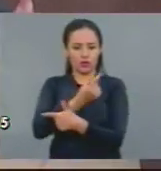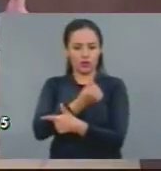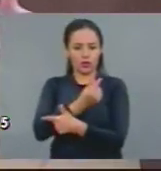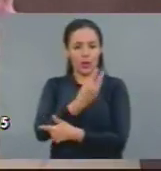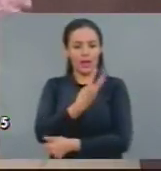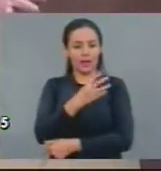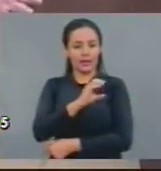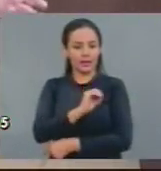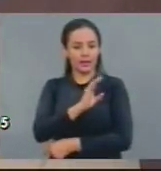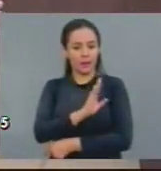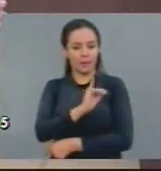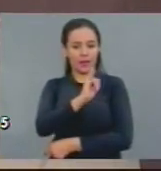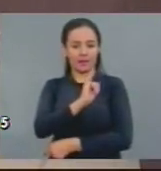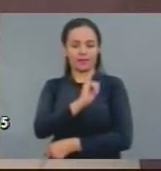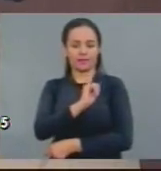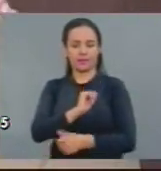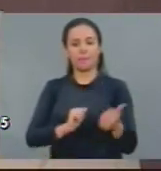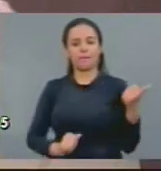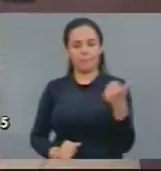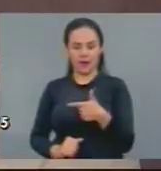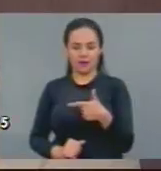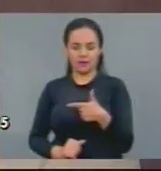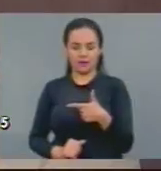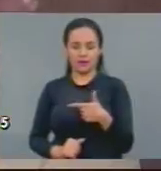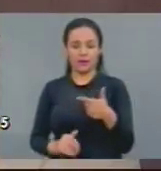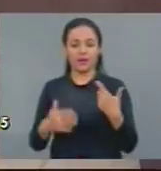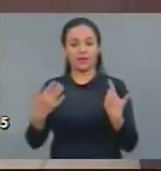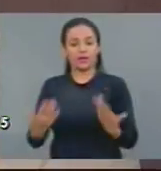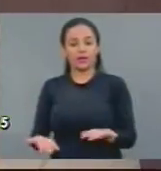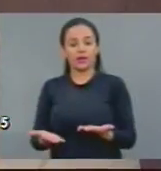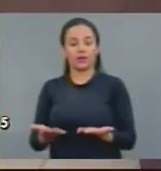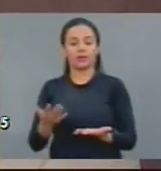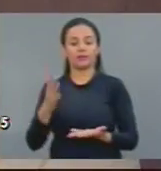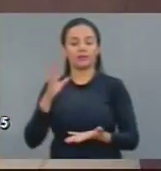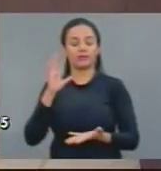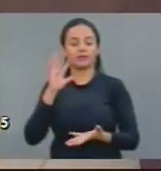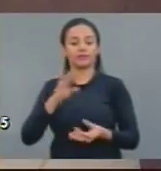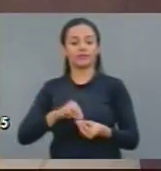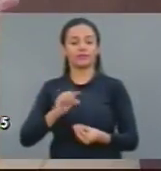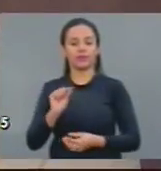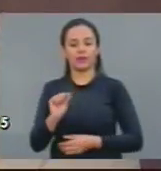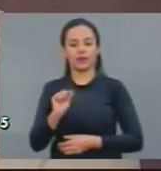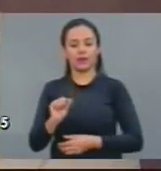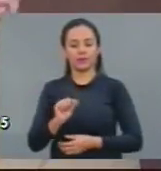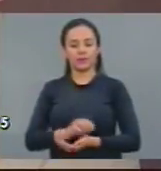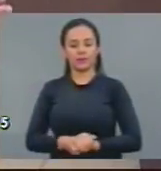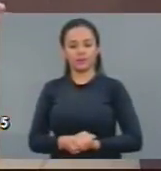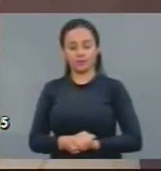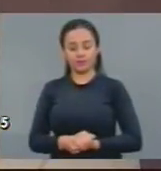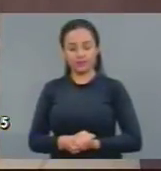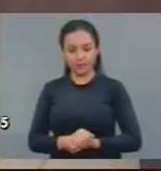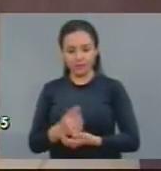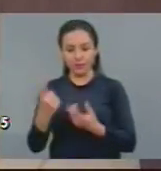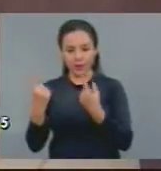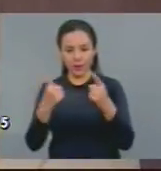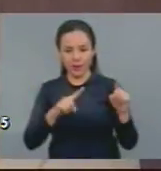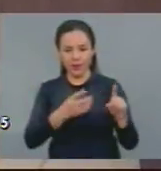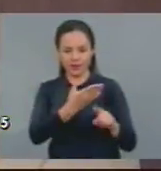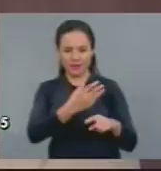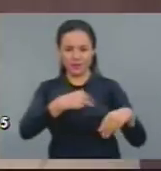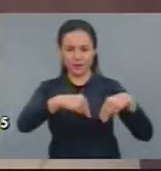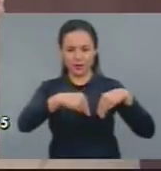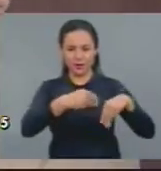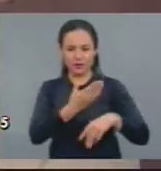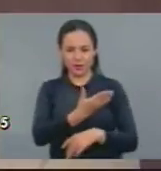bi. Portanto, deputados que se colocaram aqui contrários ao ministro Levi, estava ouvindo o deputado